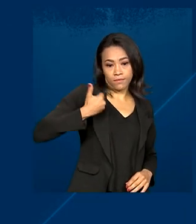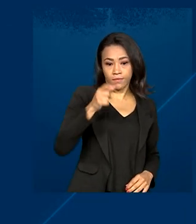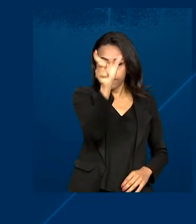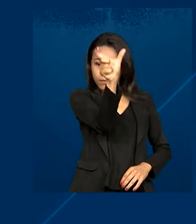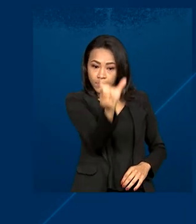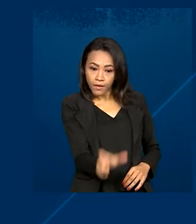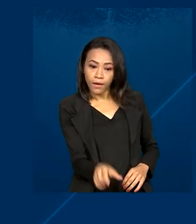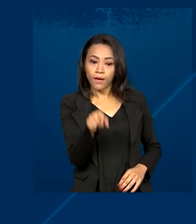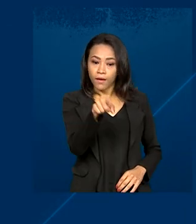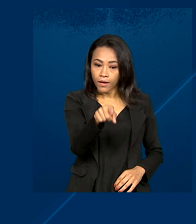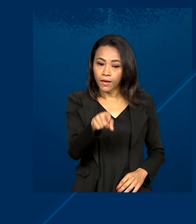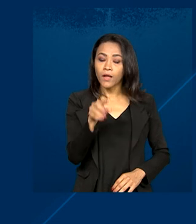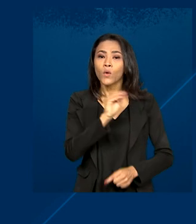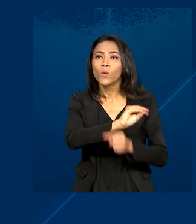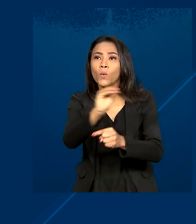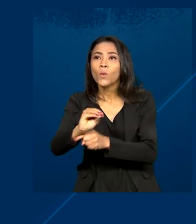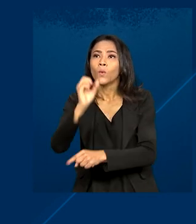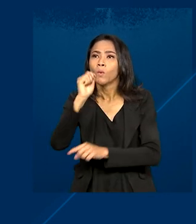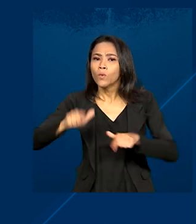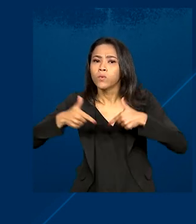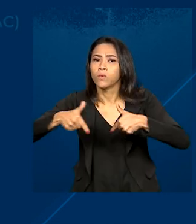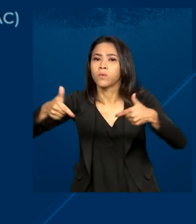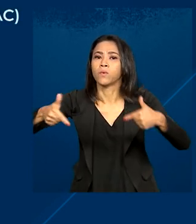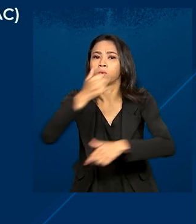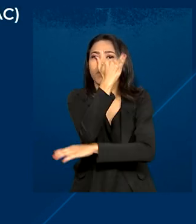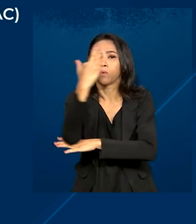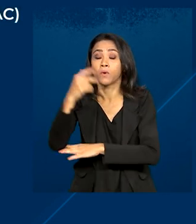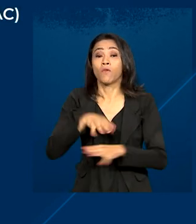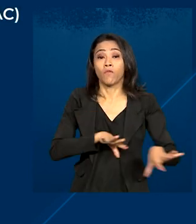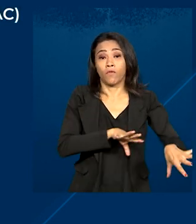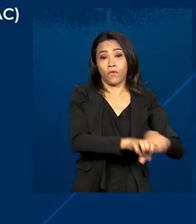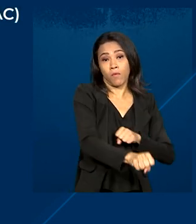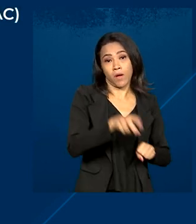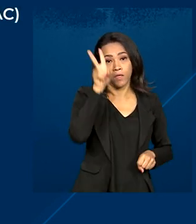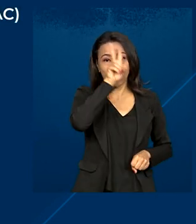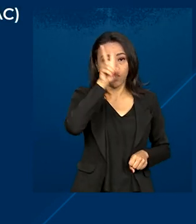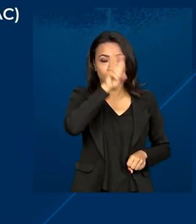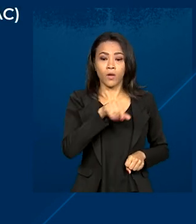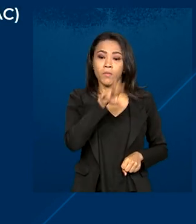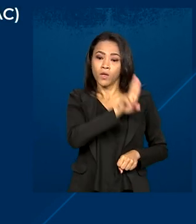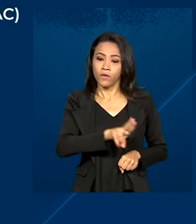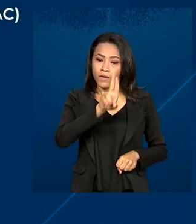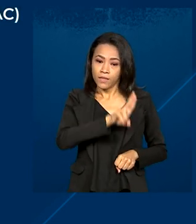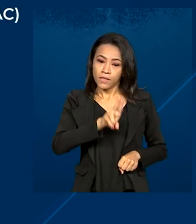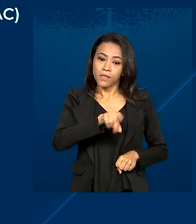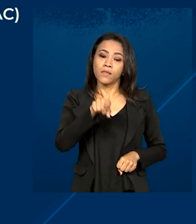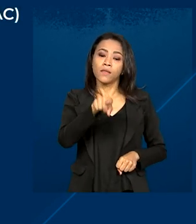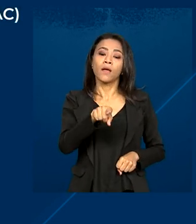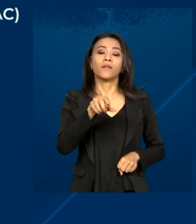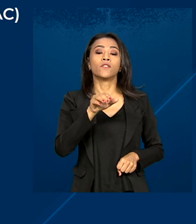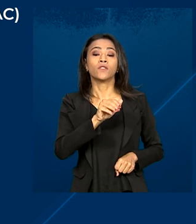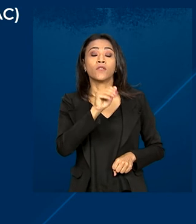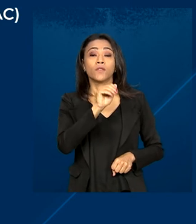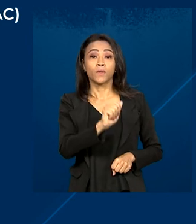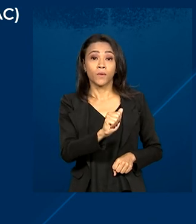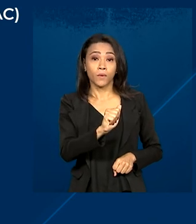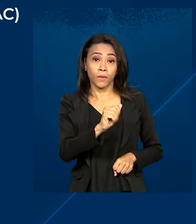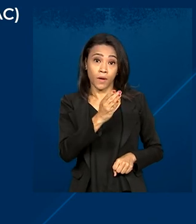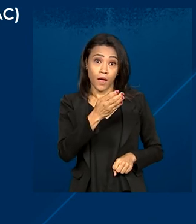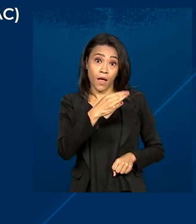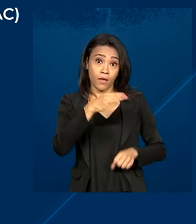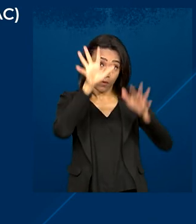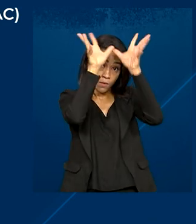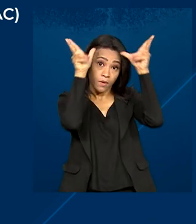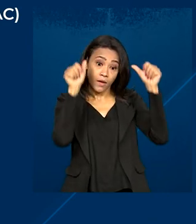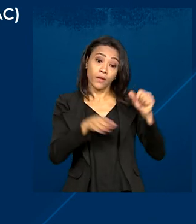Silva é ambientalista, historiadora formada pela Universidade Federal do Acre. Eleita deputada federal por São